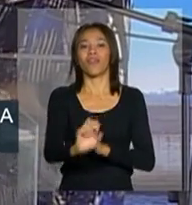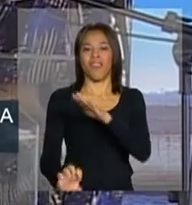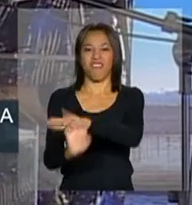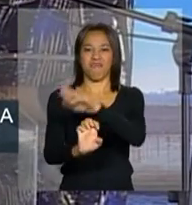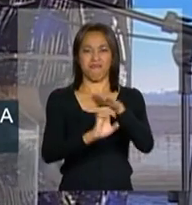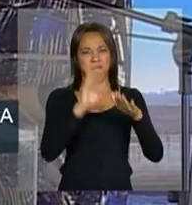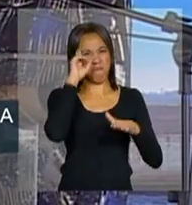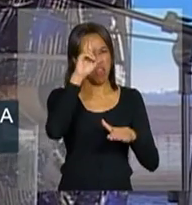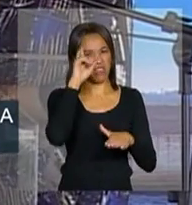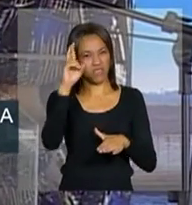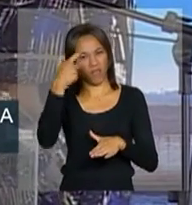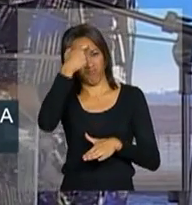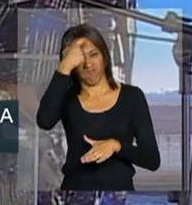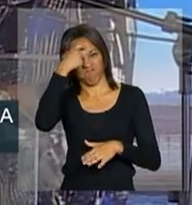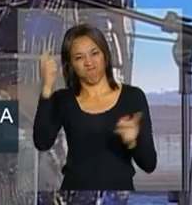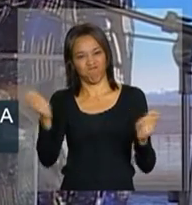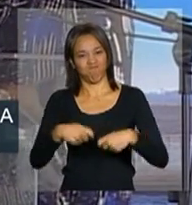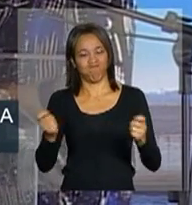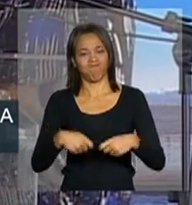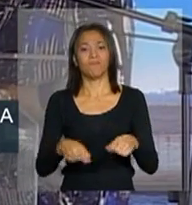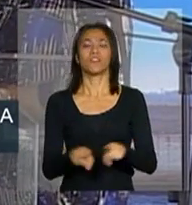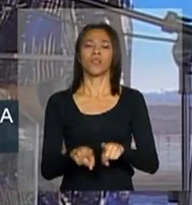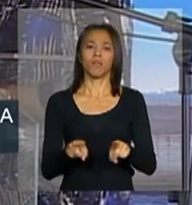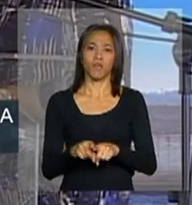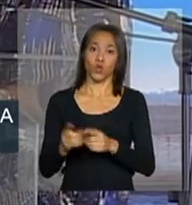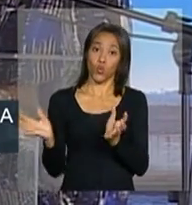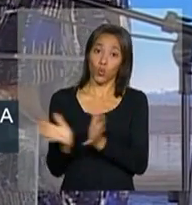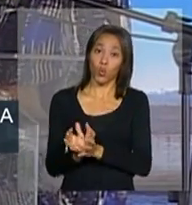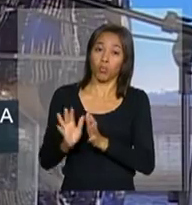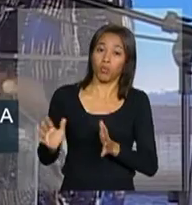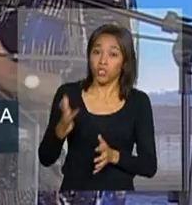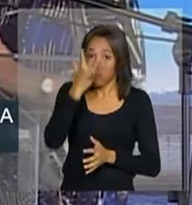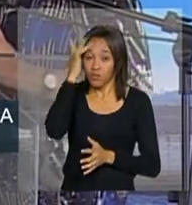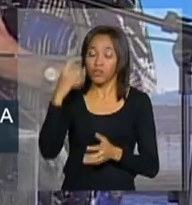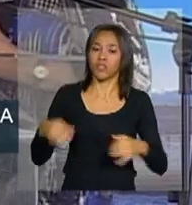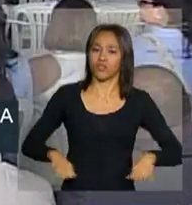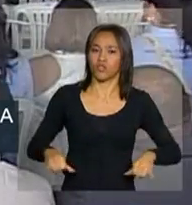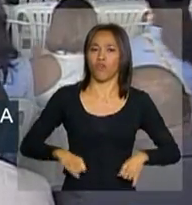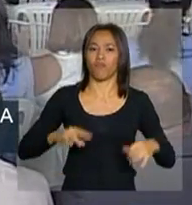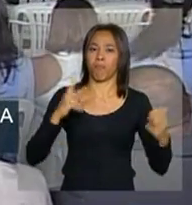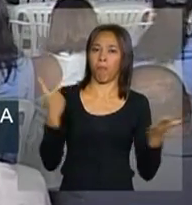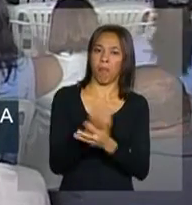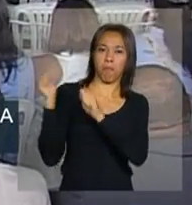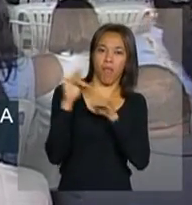alta capacidade desse país e com o movimento dos atingidos por barragem. Obrigada.